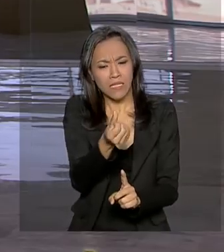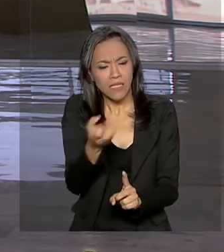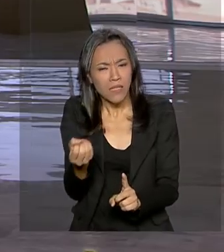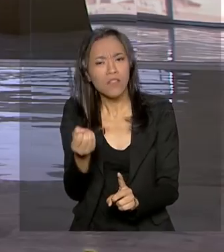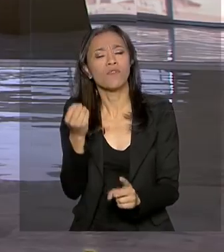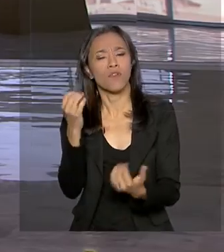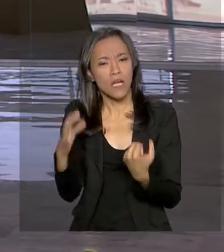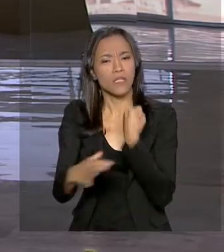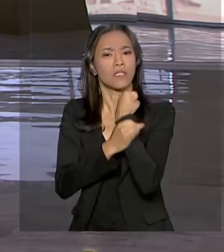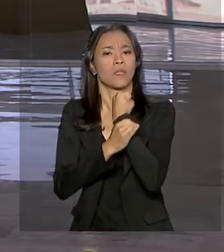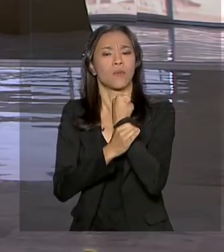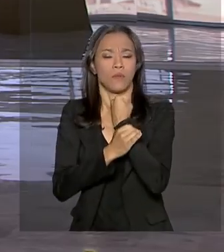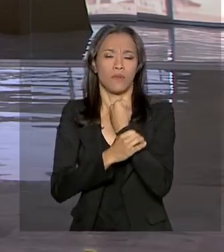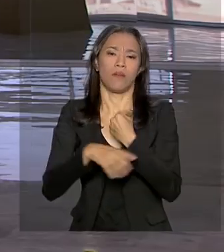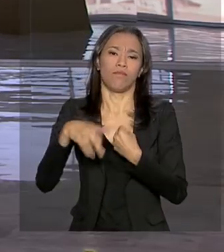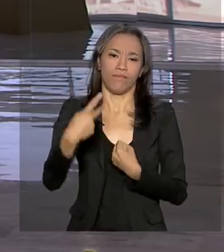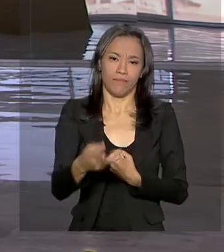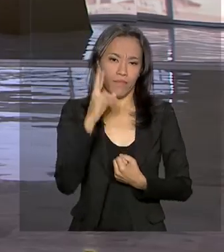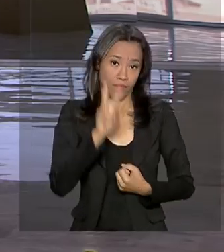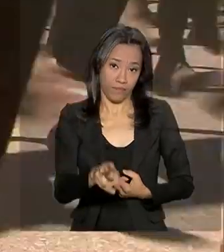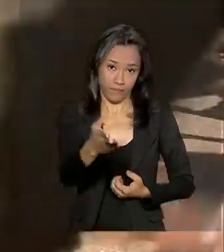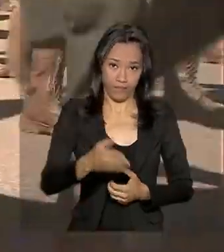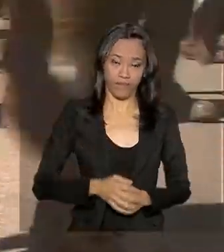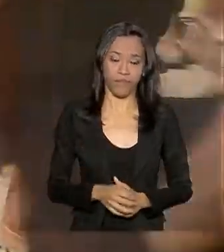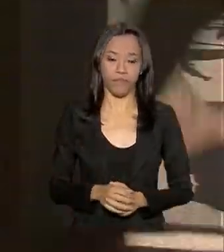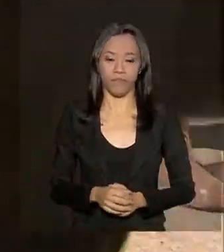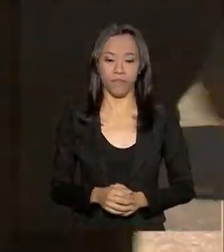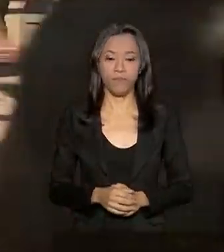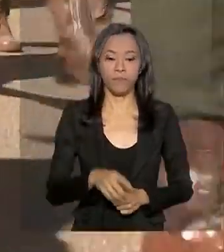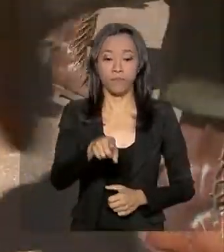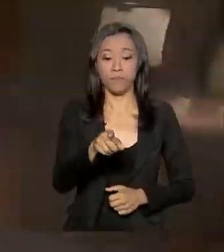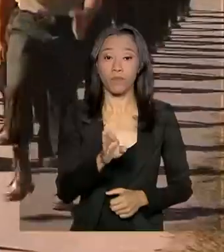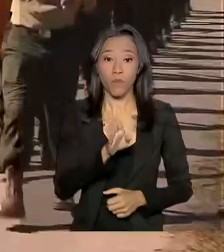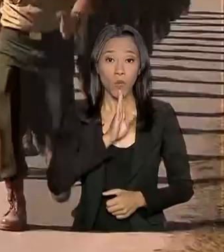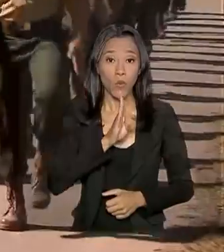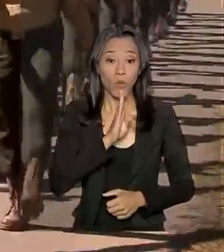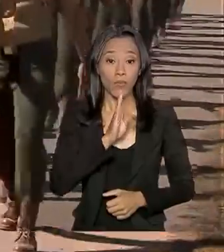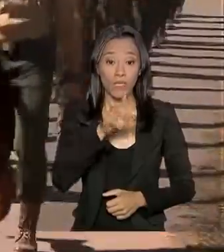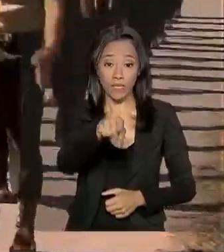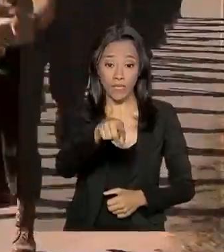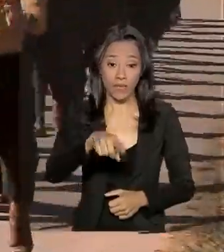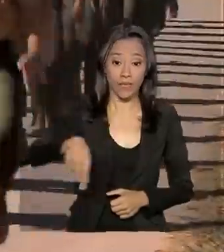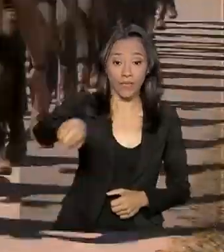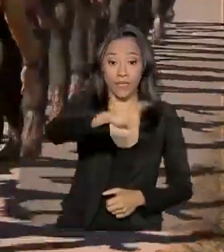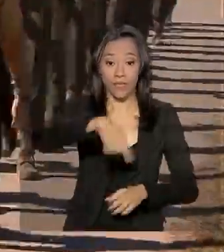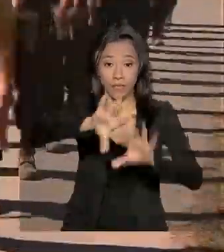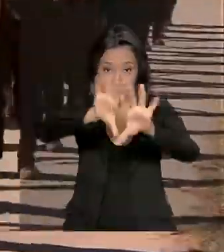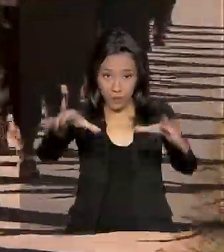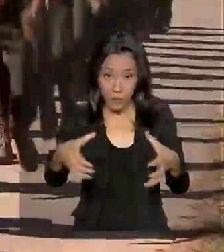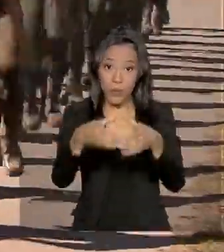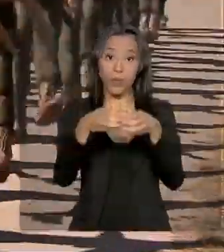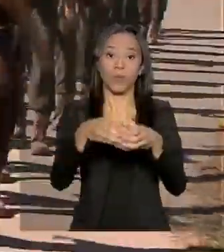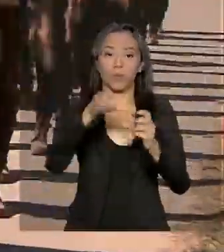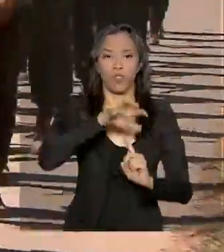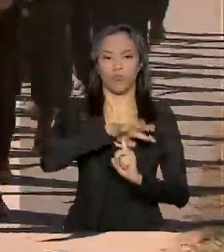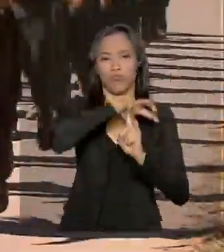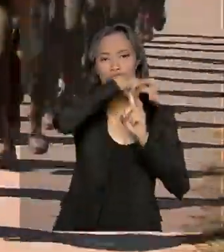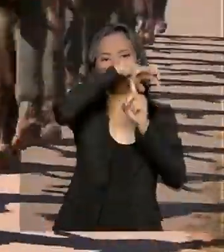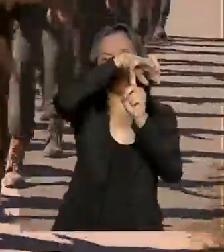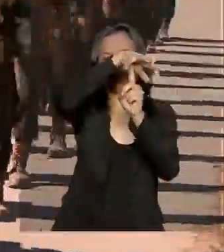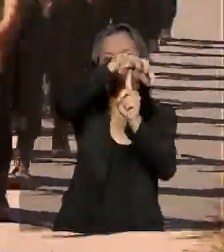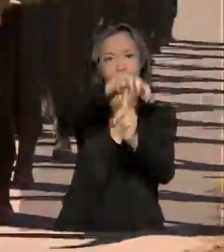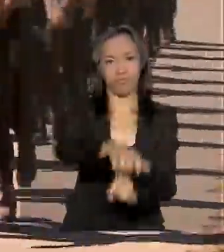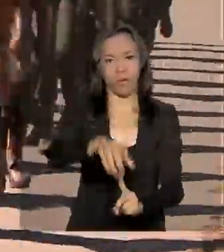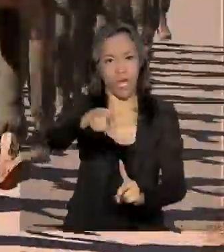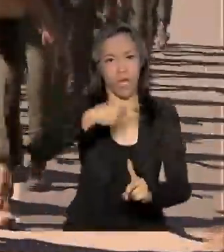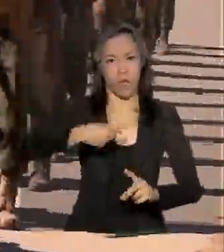e da lei. Vamos ver na reportagem. Conhecida como o Ninho das Águias, a Brigada de Infantaria Paraquedista é uma tropa de